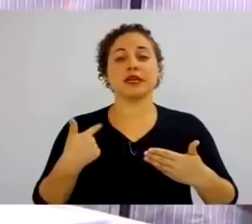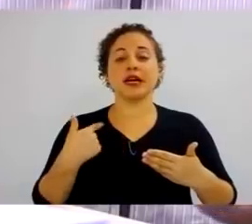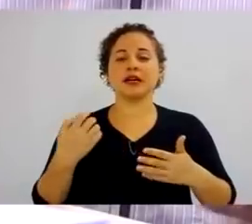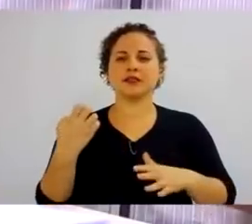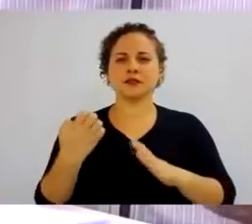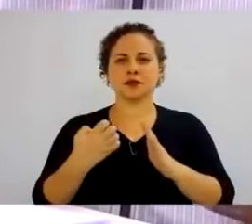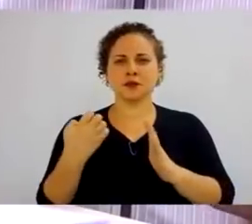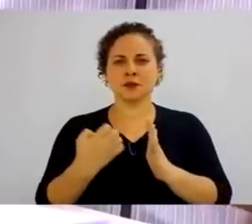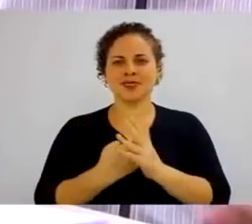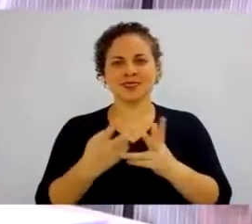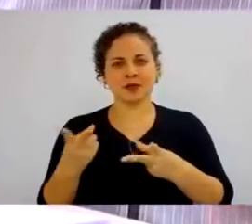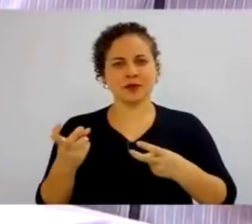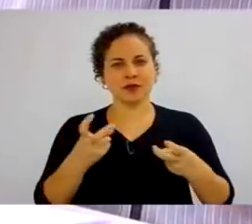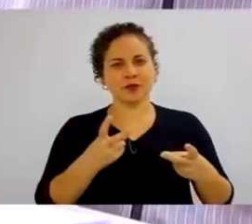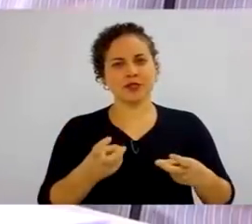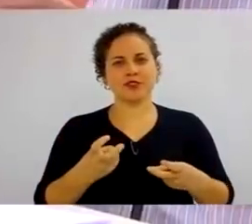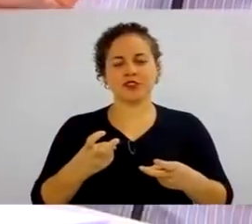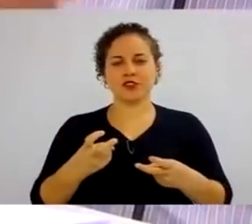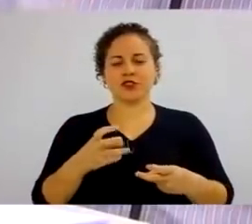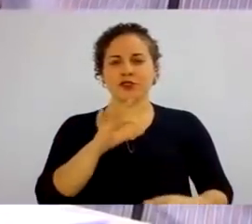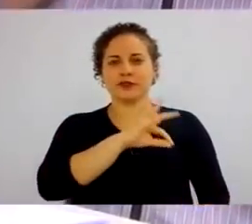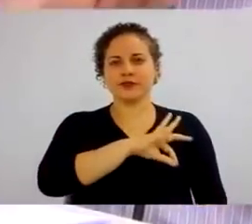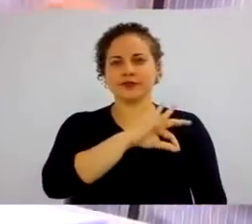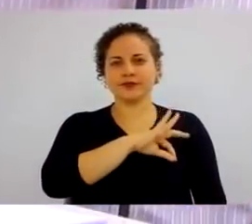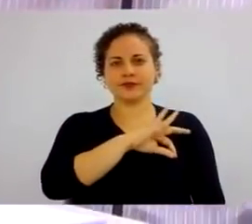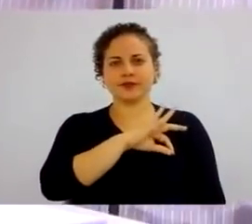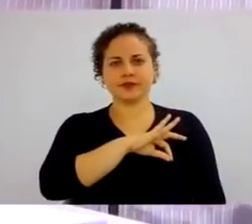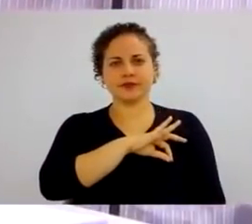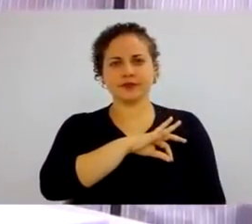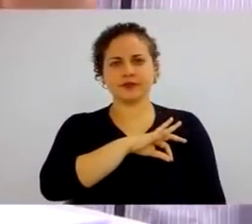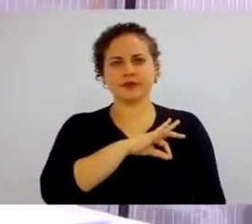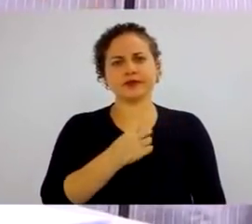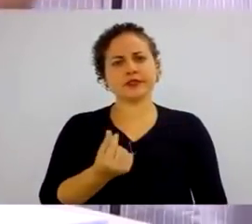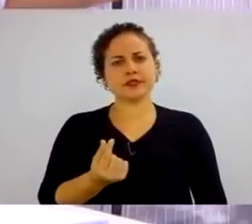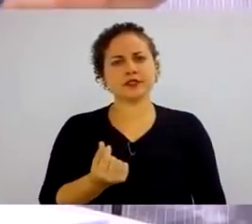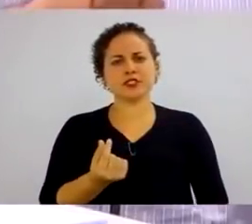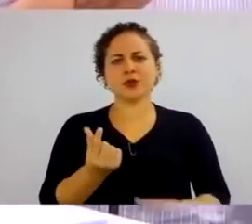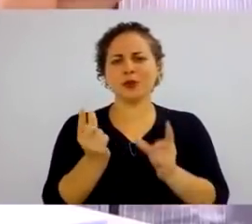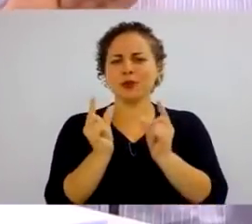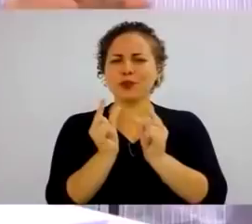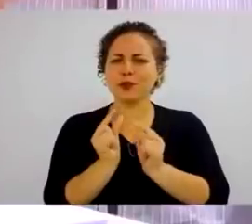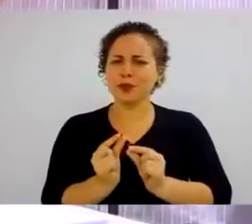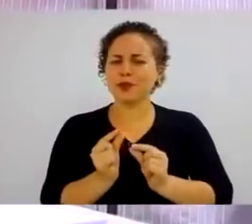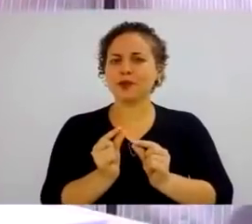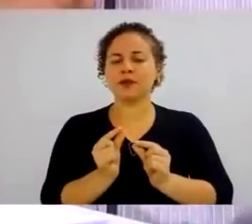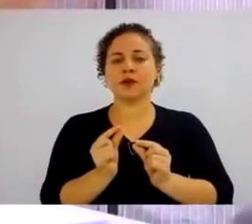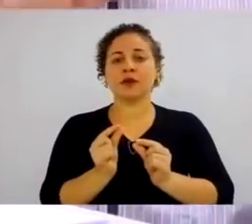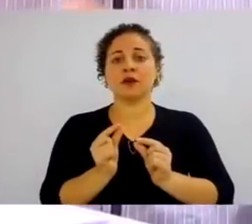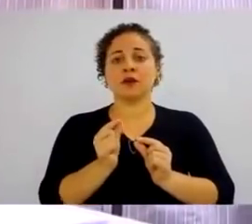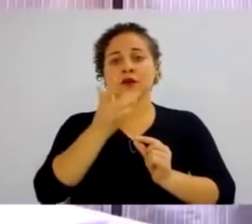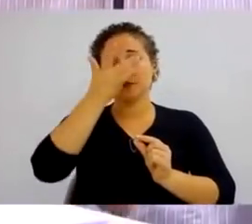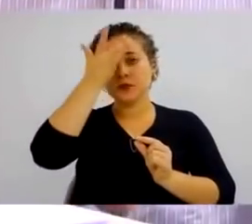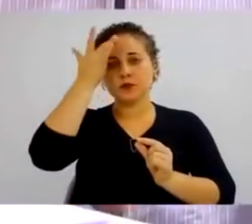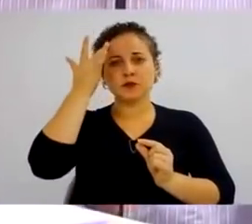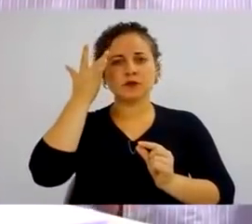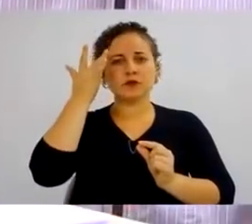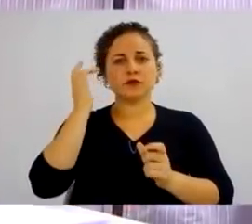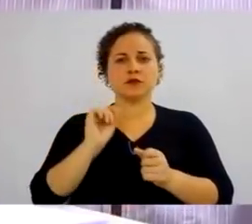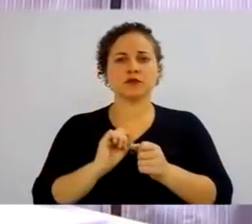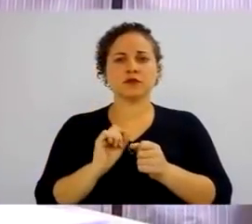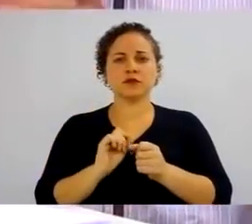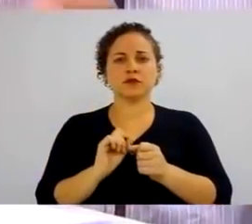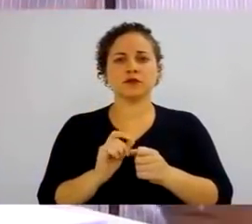foram vendo que o salário, eu falo, o salário em dinheiro era muito pouco para reter este